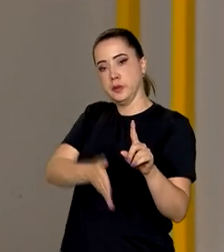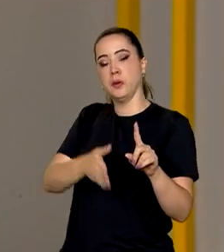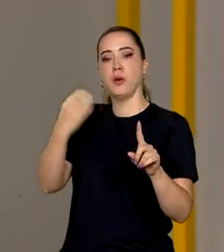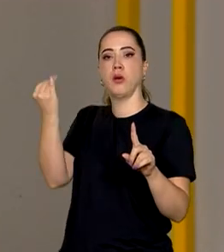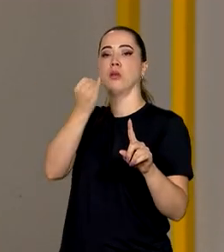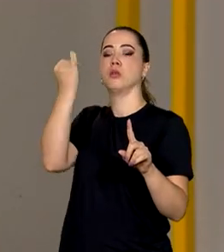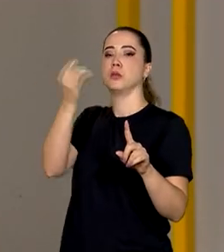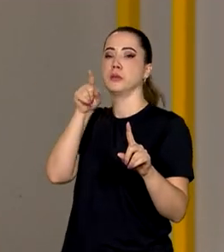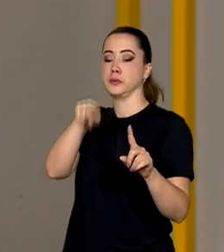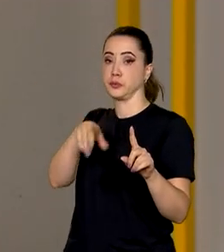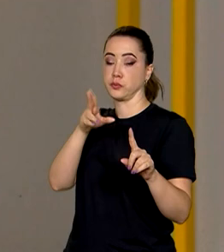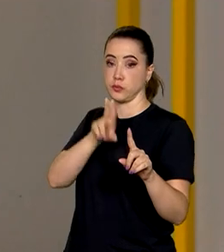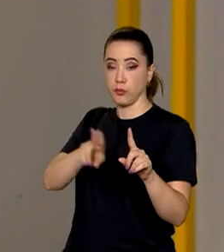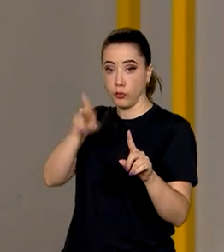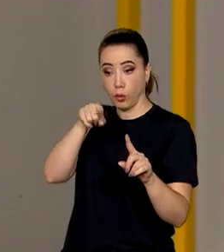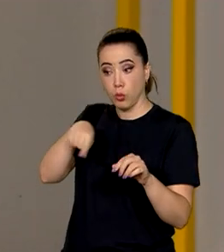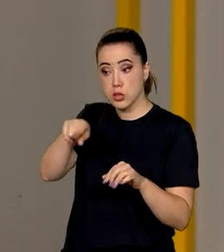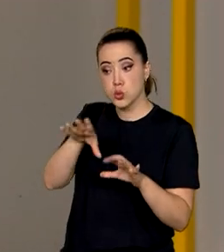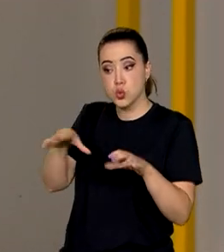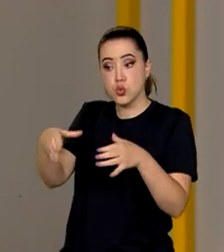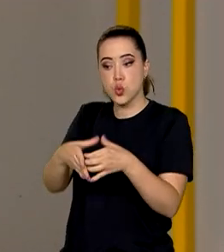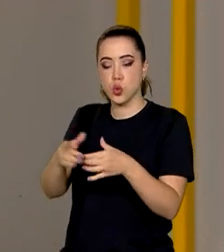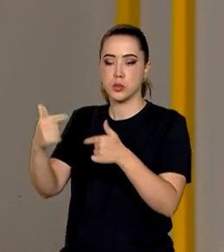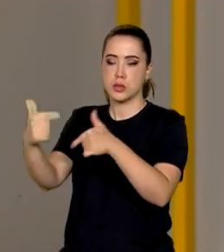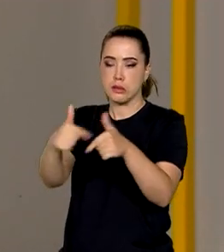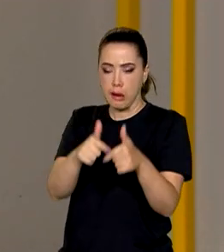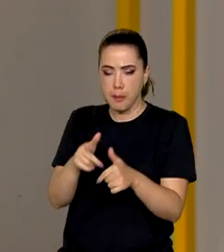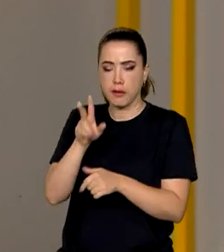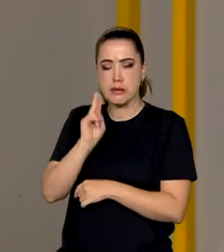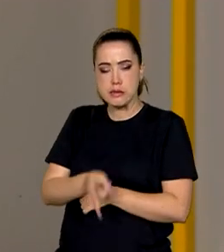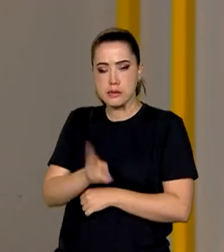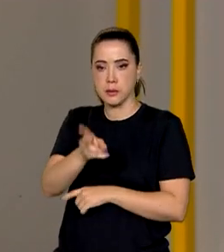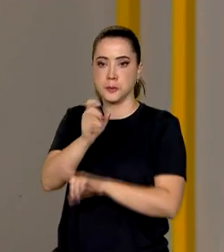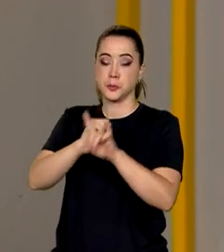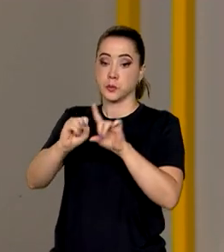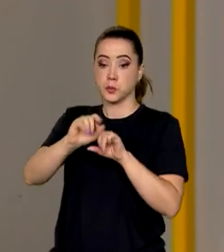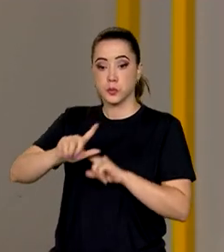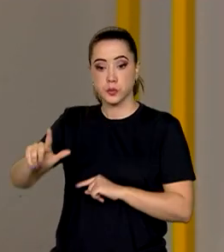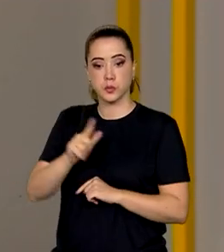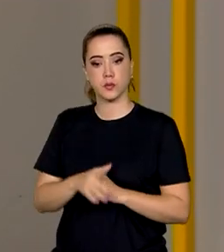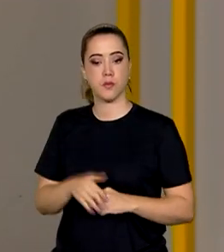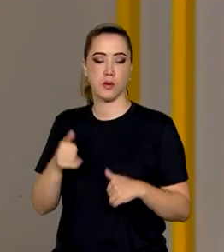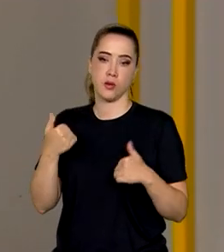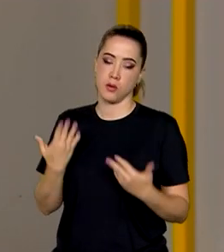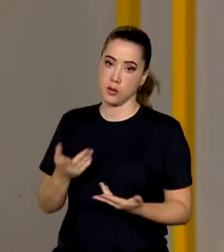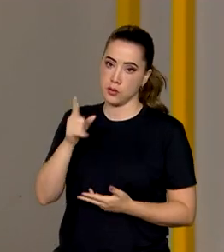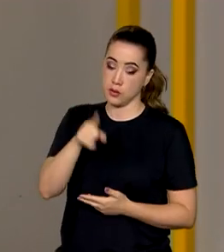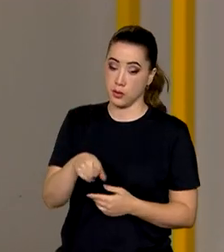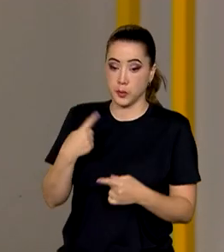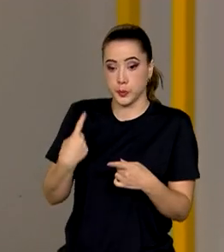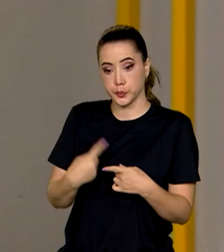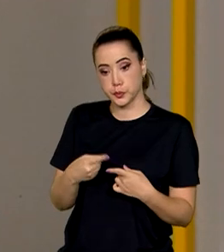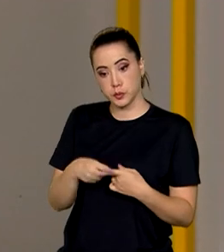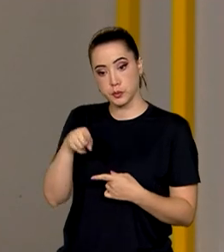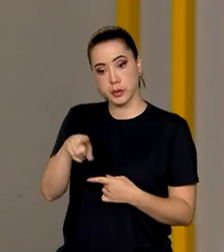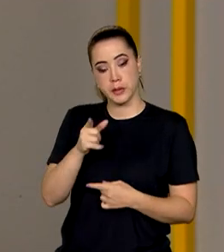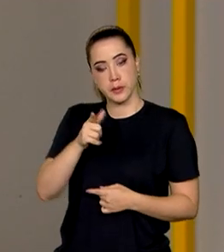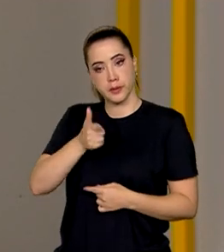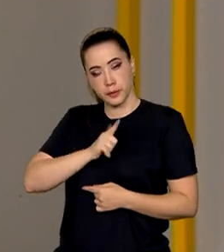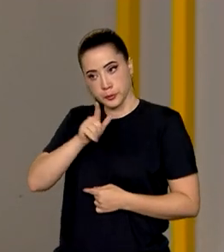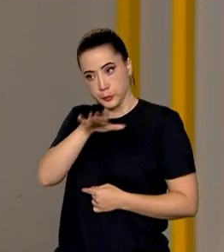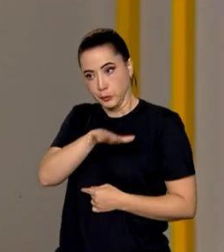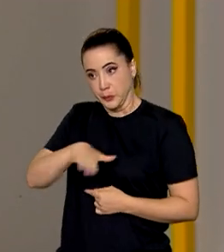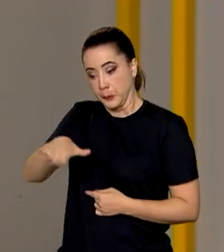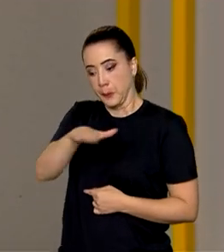por parte desses organismos, dessas organizações da sociedade civil. Então, é graças à existência